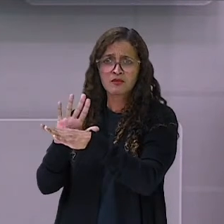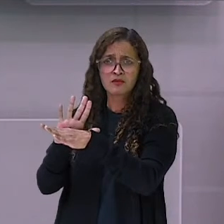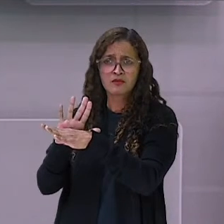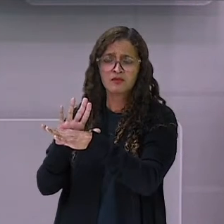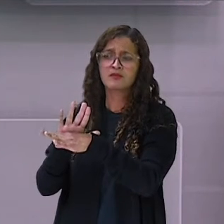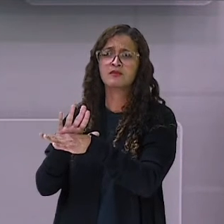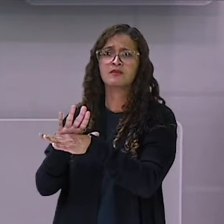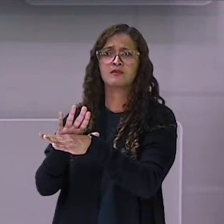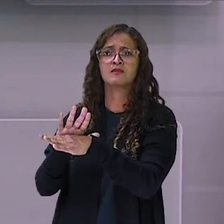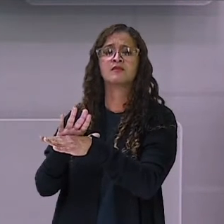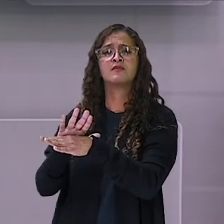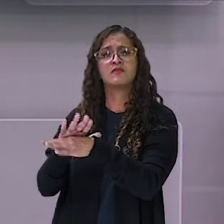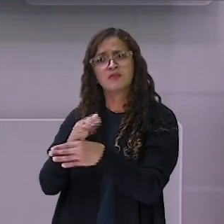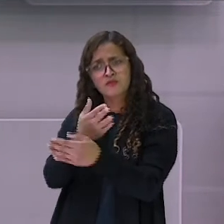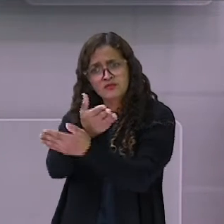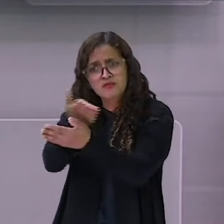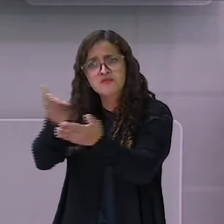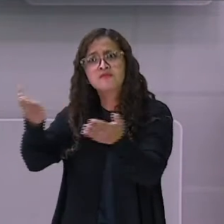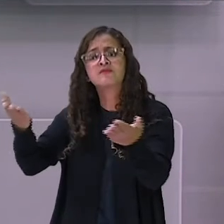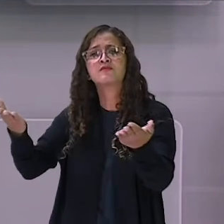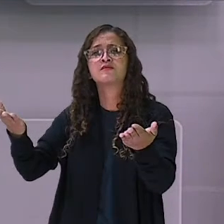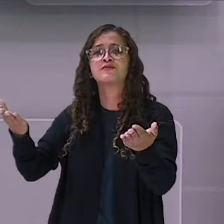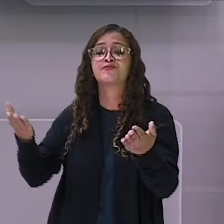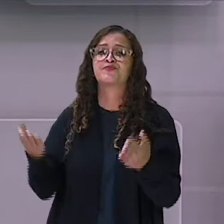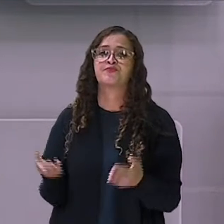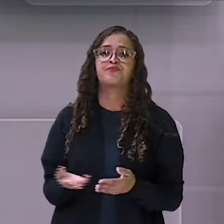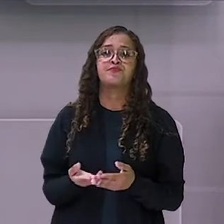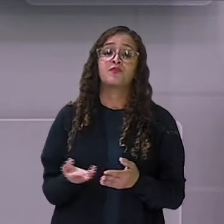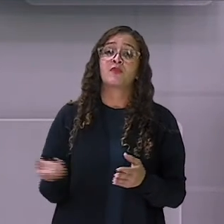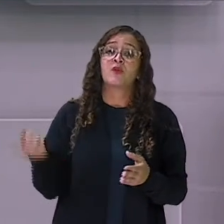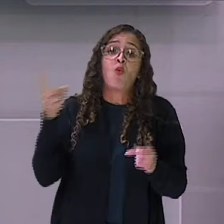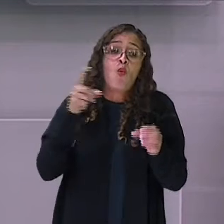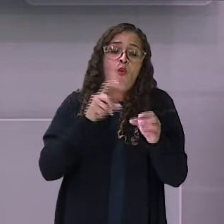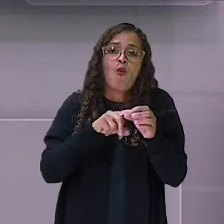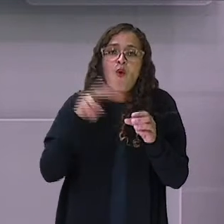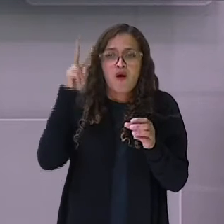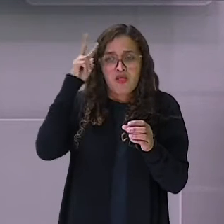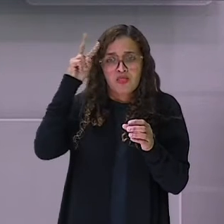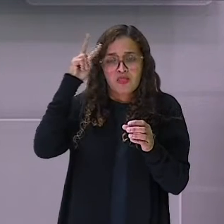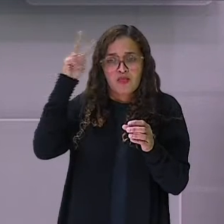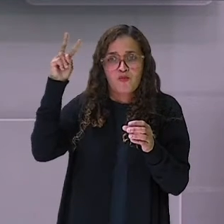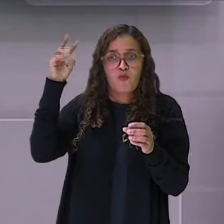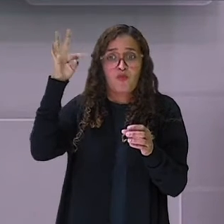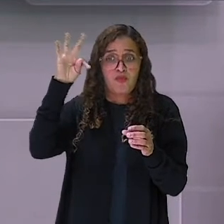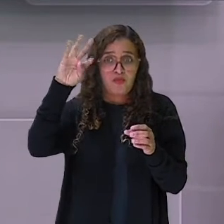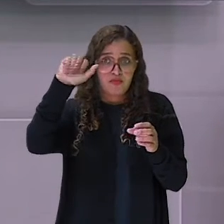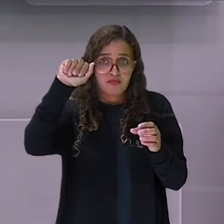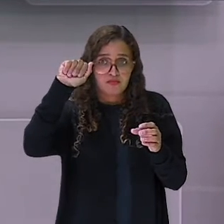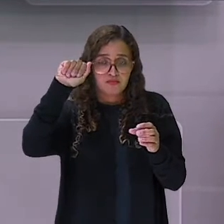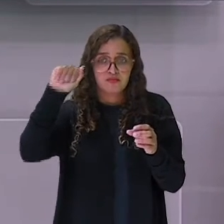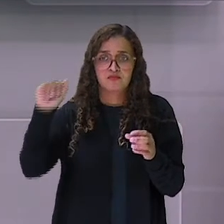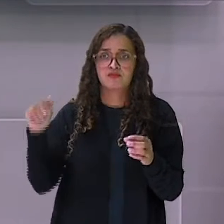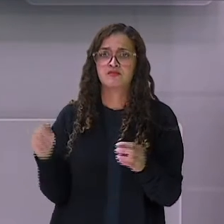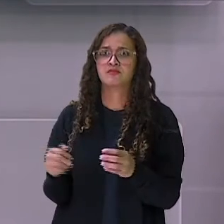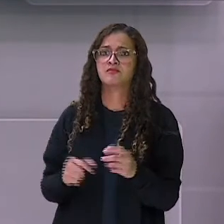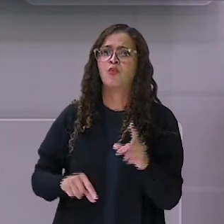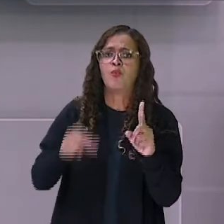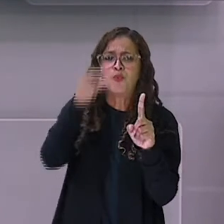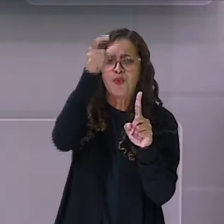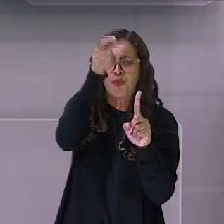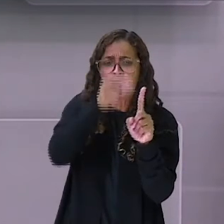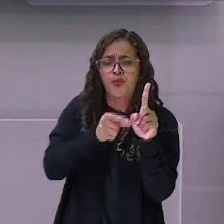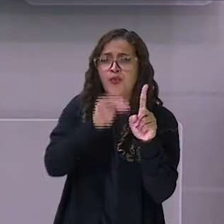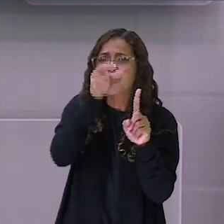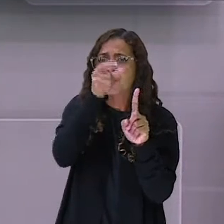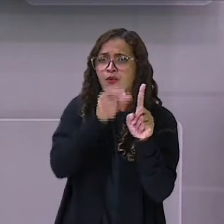Mas voltando à nossa história, à nossa fábula, nós temos dois personagens